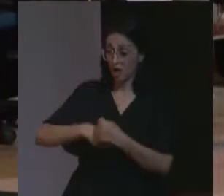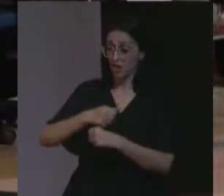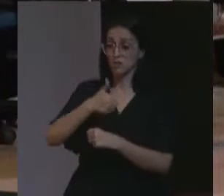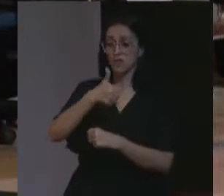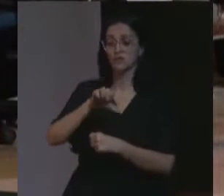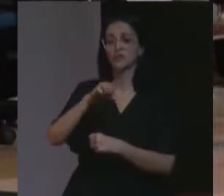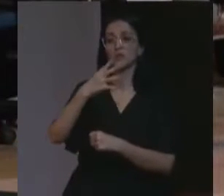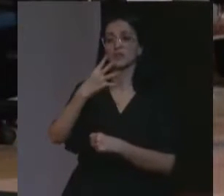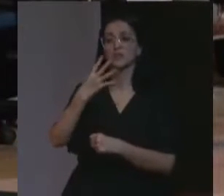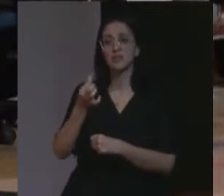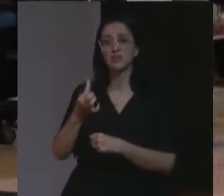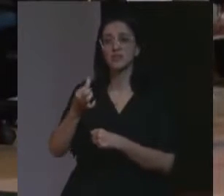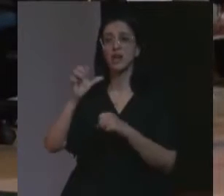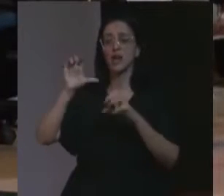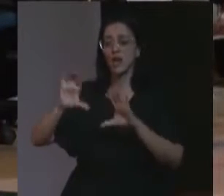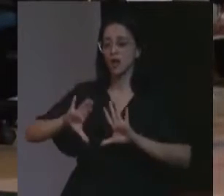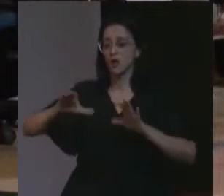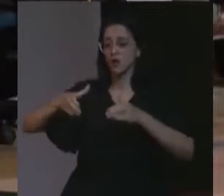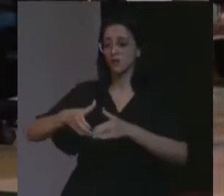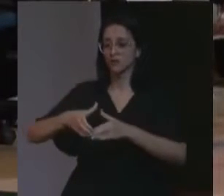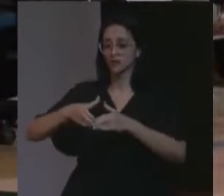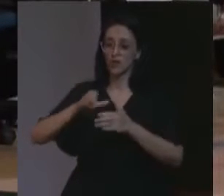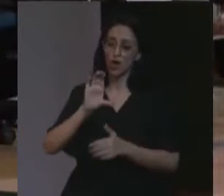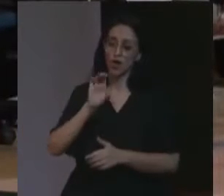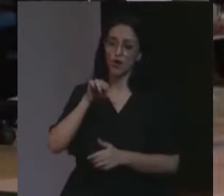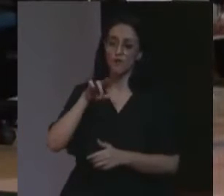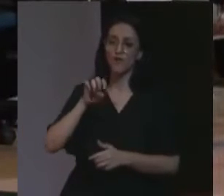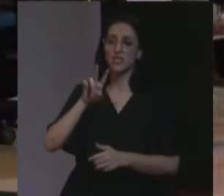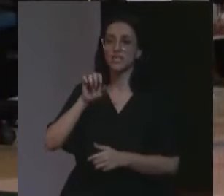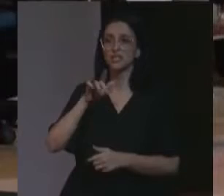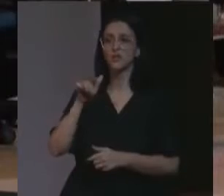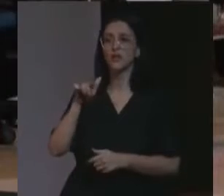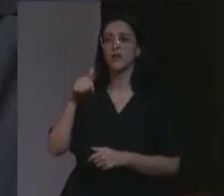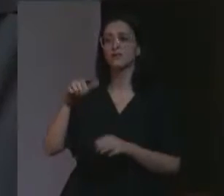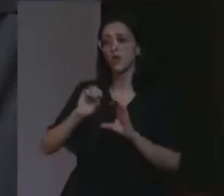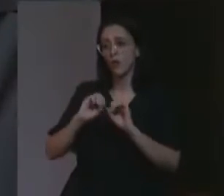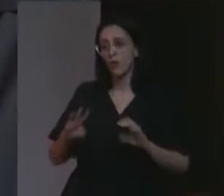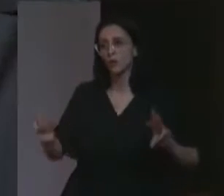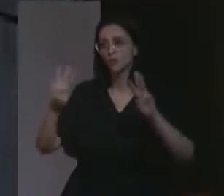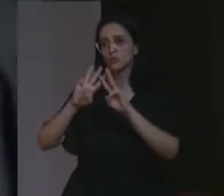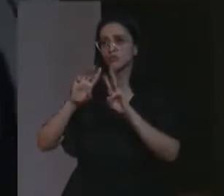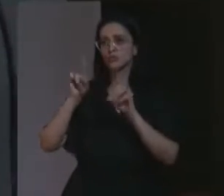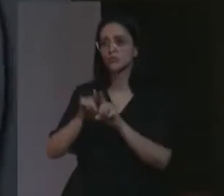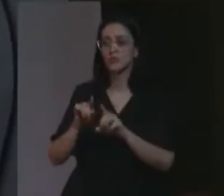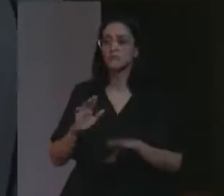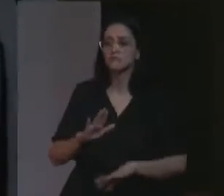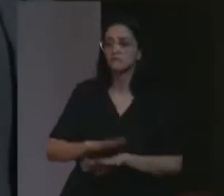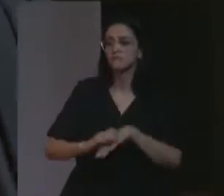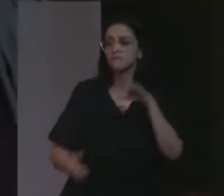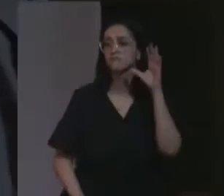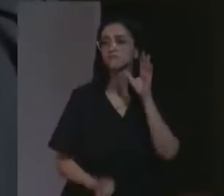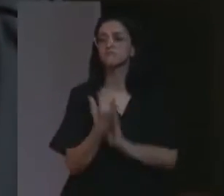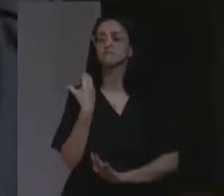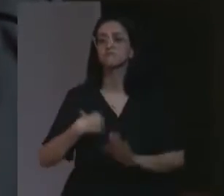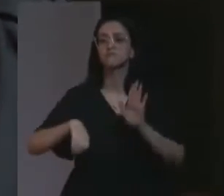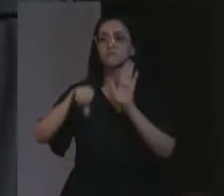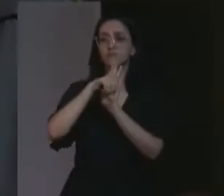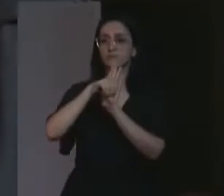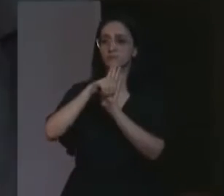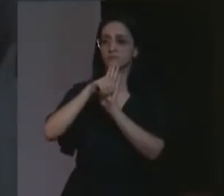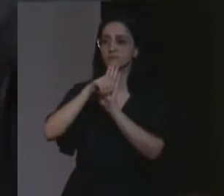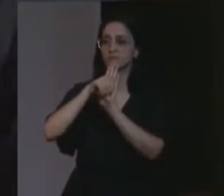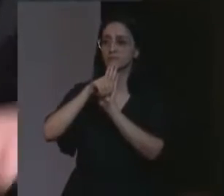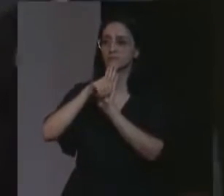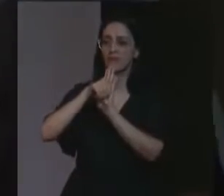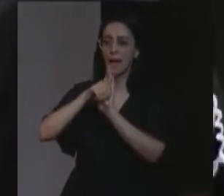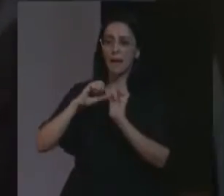a Convenção das Nações Unidas cria o crime de genocídio. E, como bem disse a doutora Débora